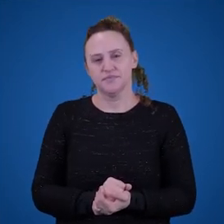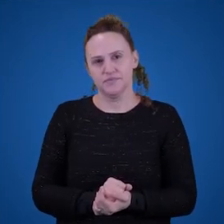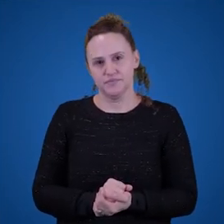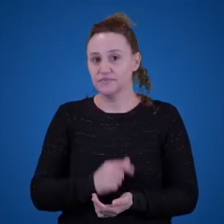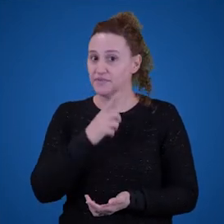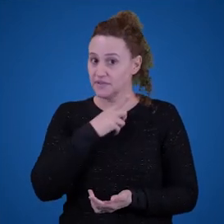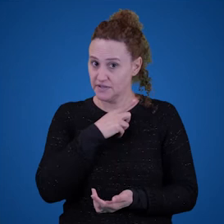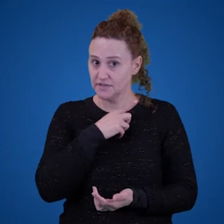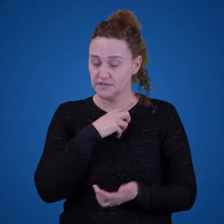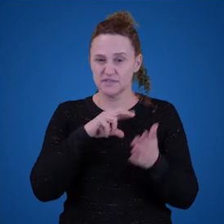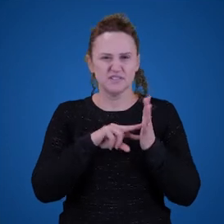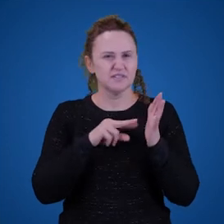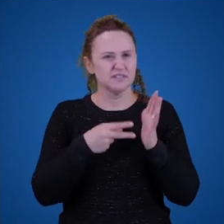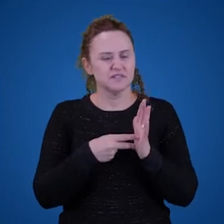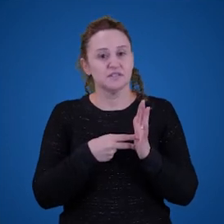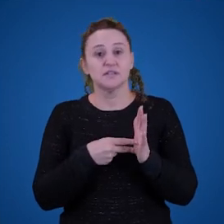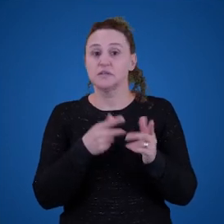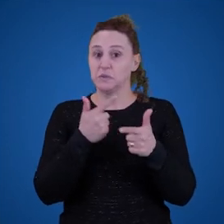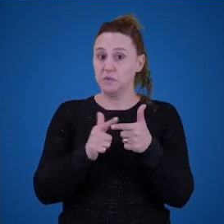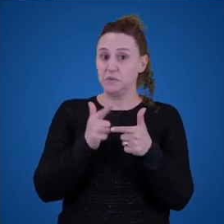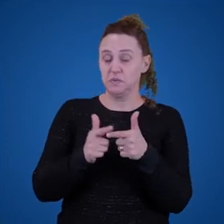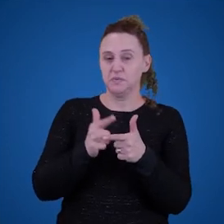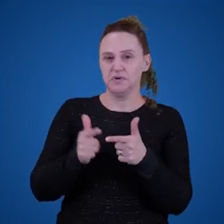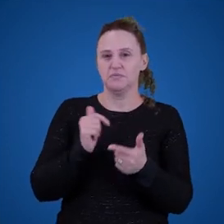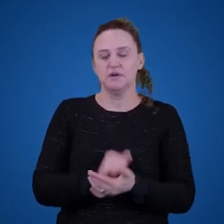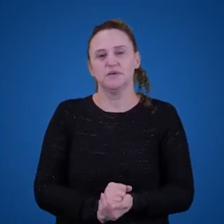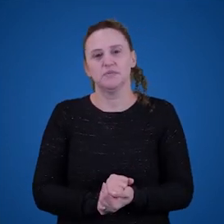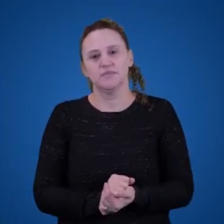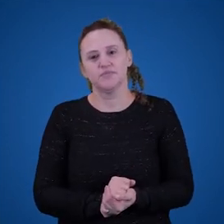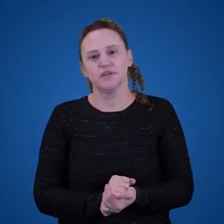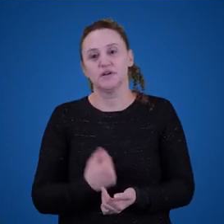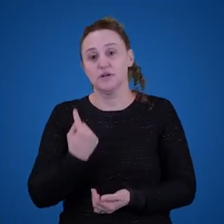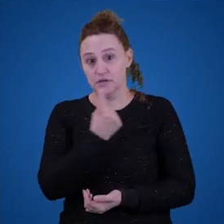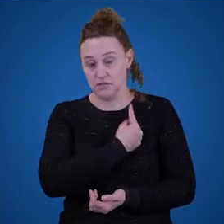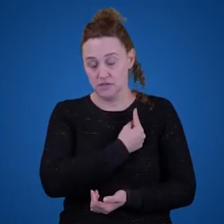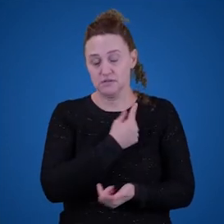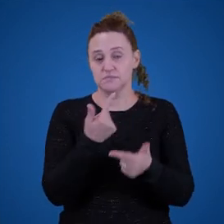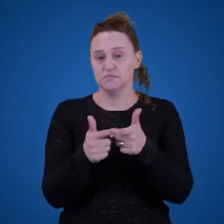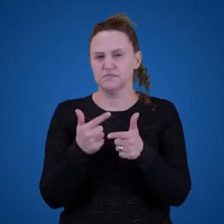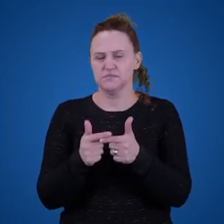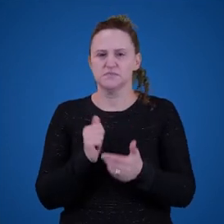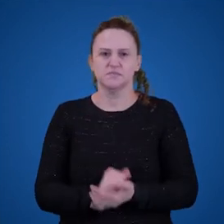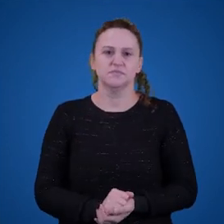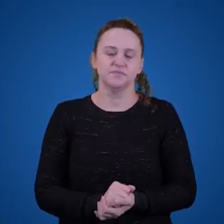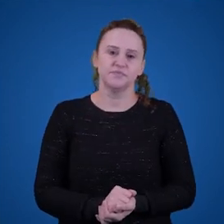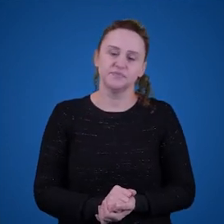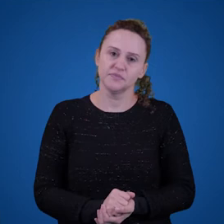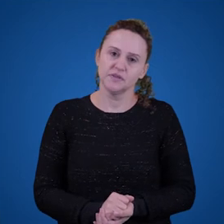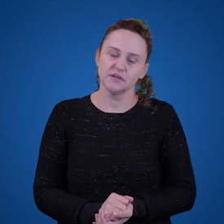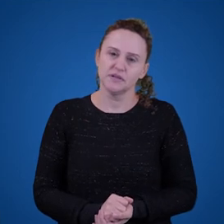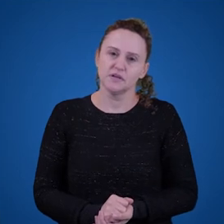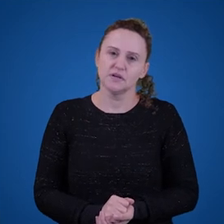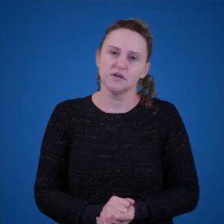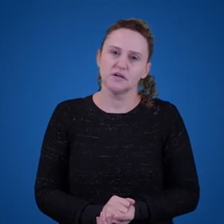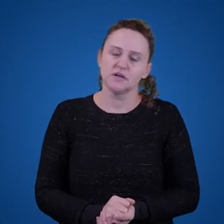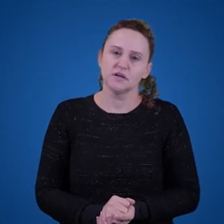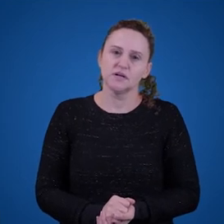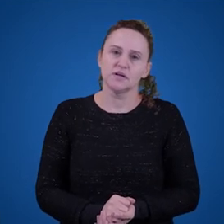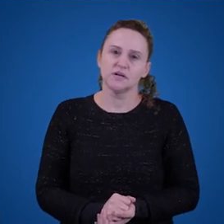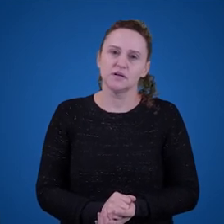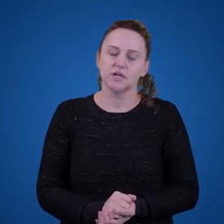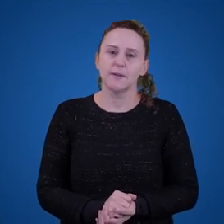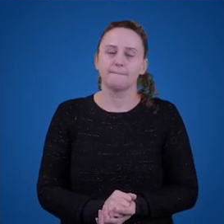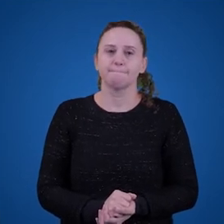significado? Isso é um grande problema. Então, nós precisamos resolver esse problema. Então, a gente pode partir para o próximo